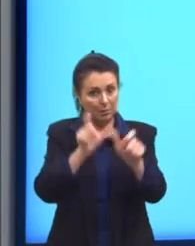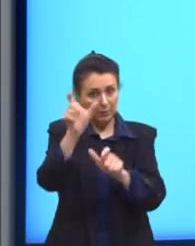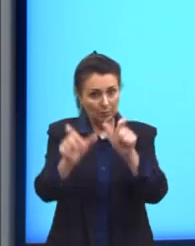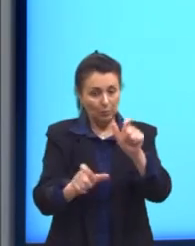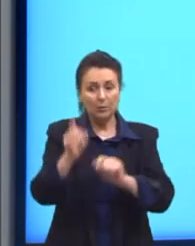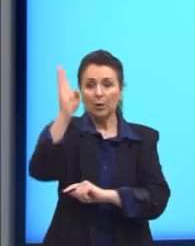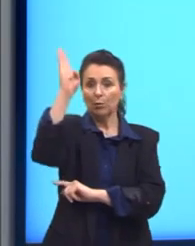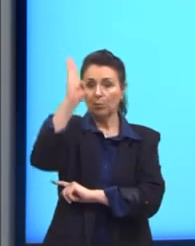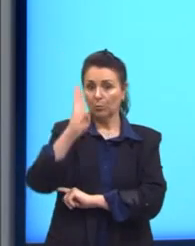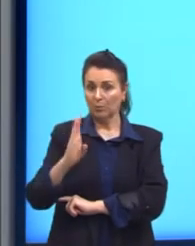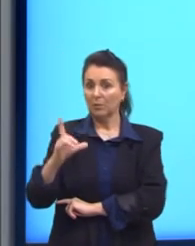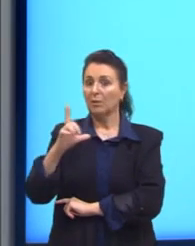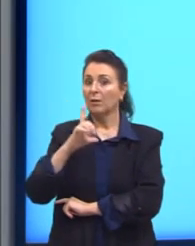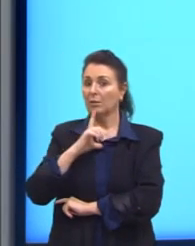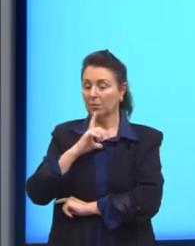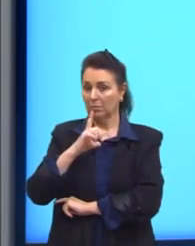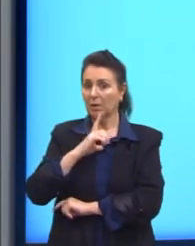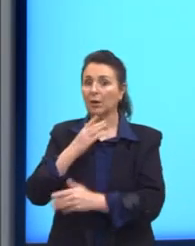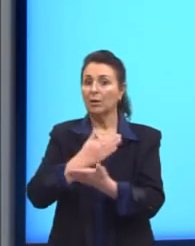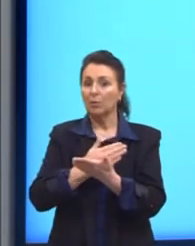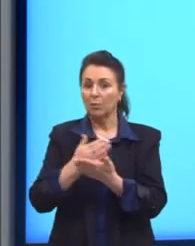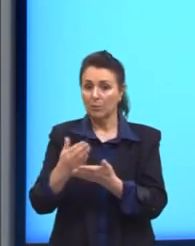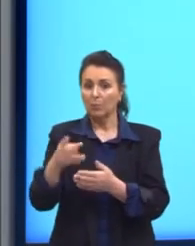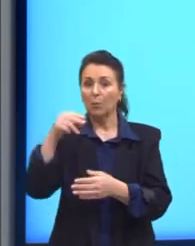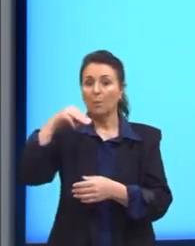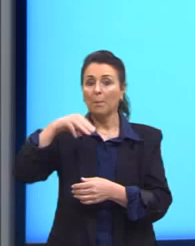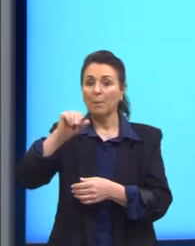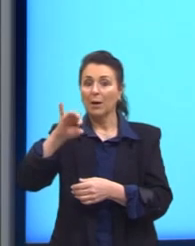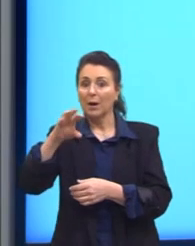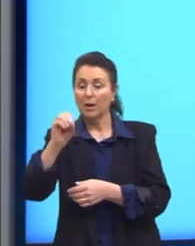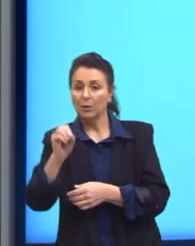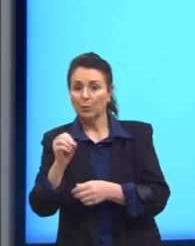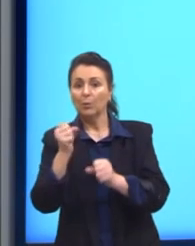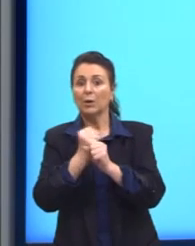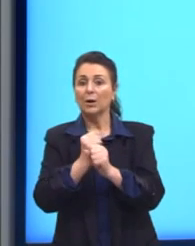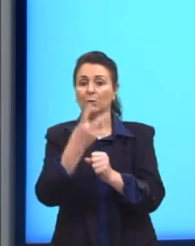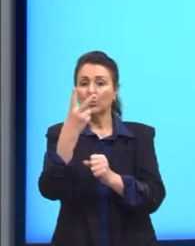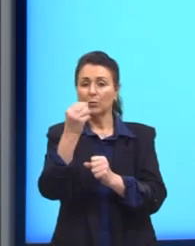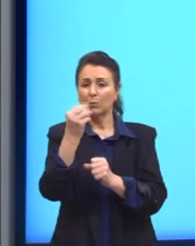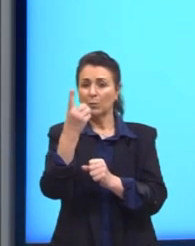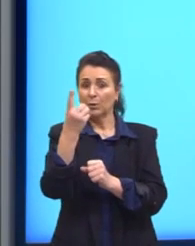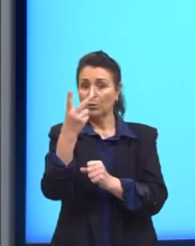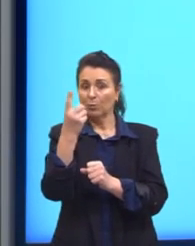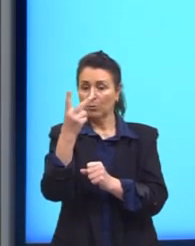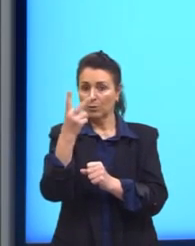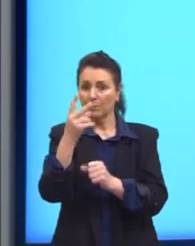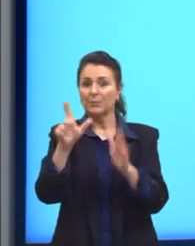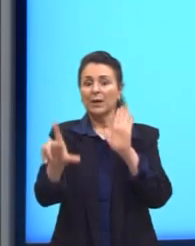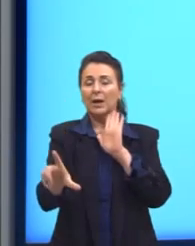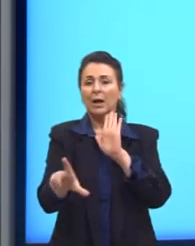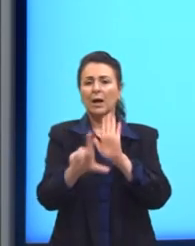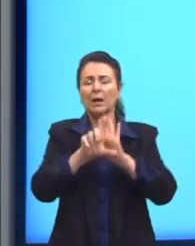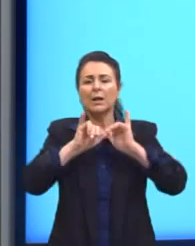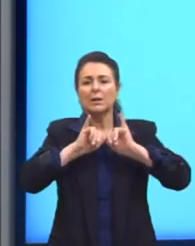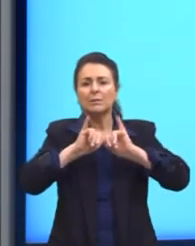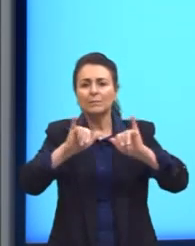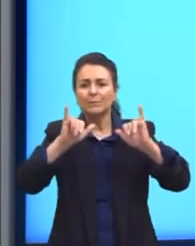está em vigor, desde maio de 2012, a Lei de Acesso à Informação, nº 12